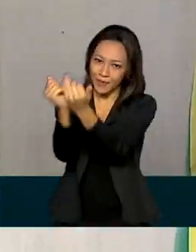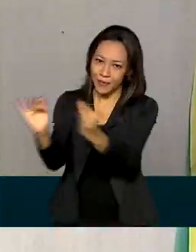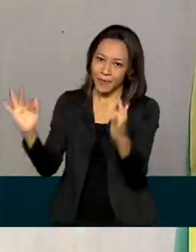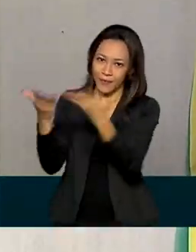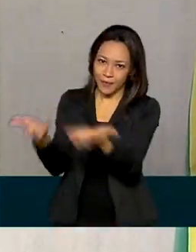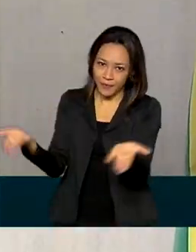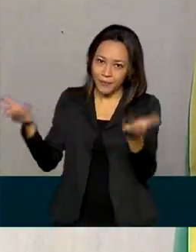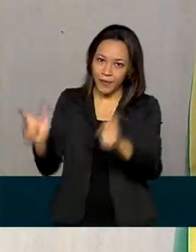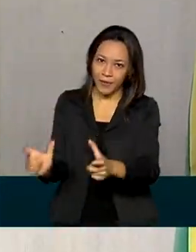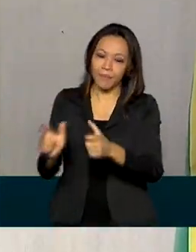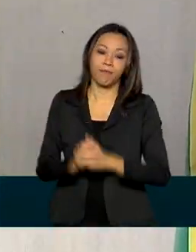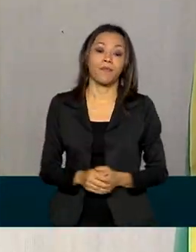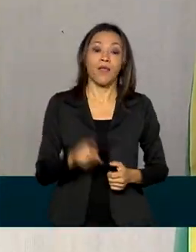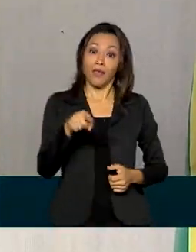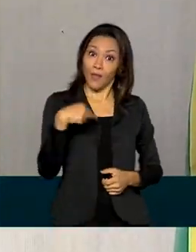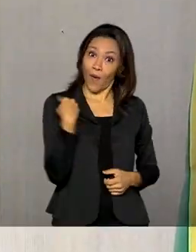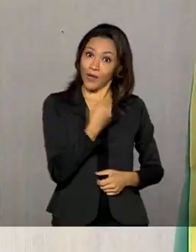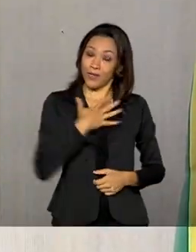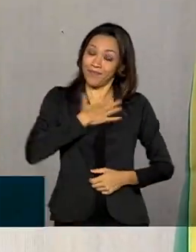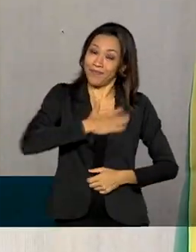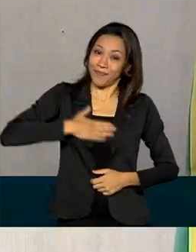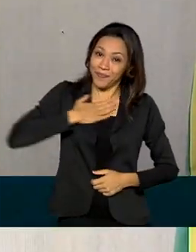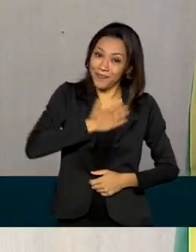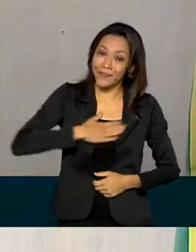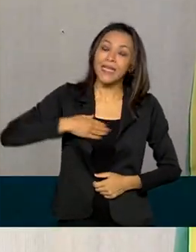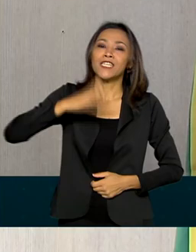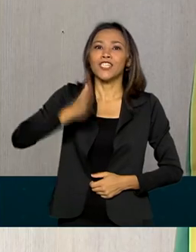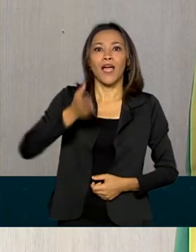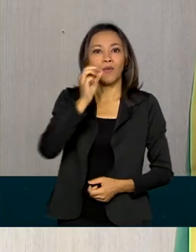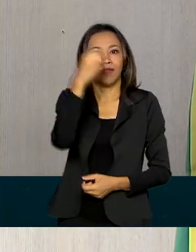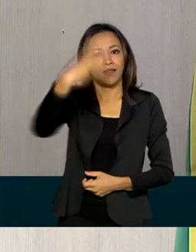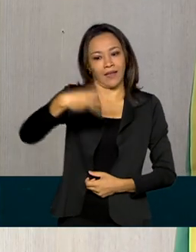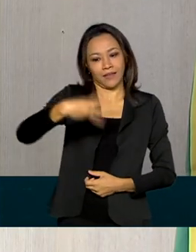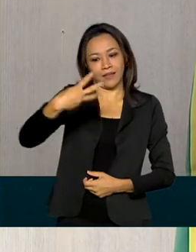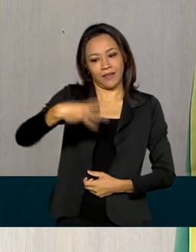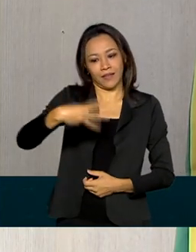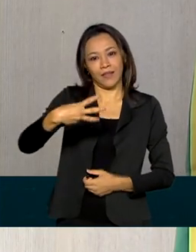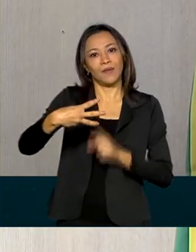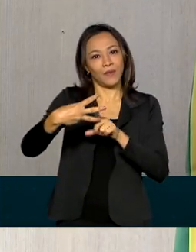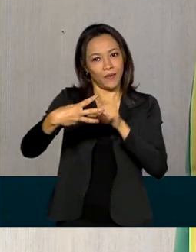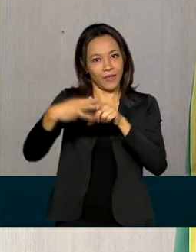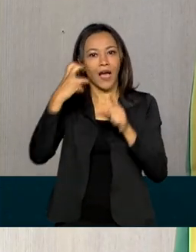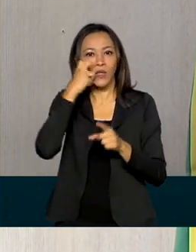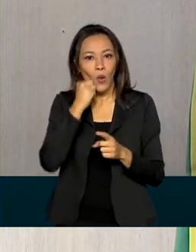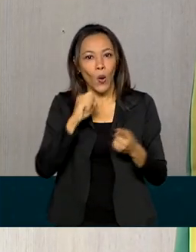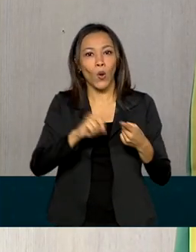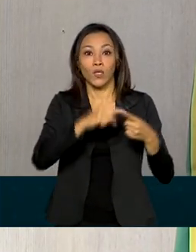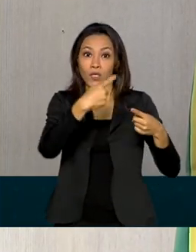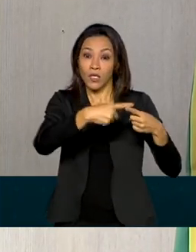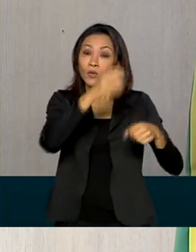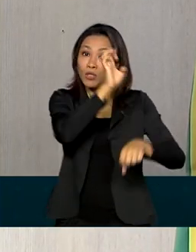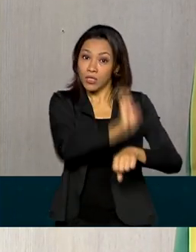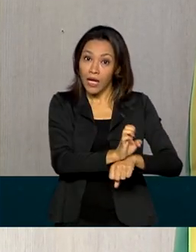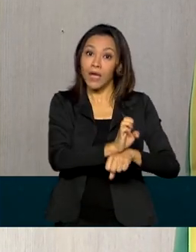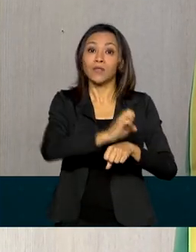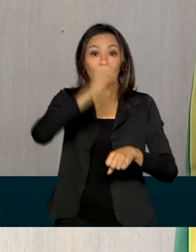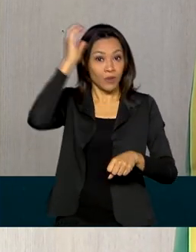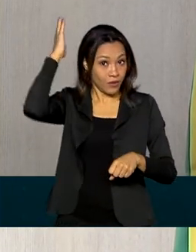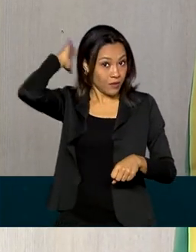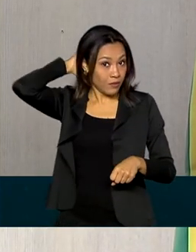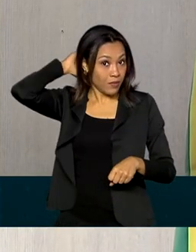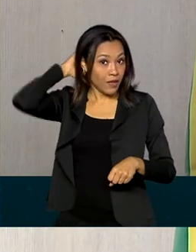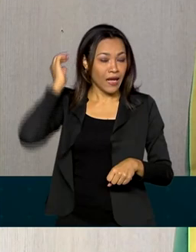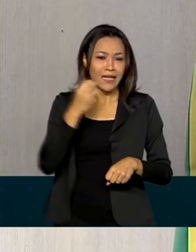É uma satisfação para o Ministério do Meio Ambiente já ter o terceiro parque dentro do programa Adote um Parque, São João da Ponta, no estado do Pará, um parque de 3